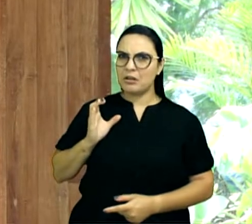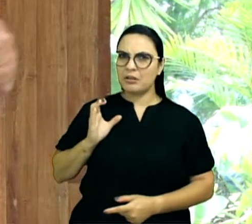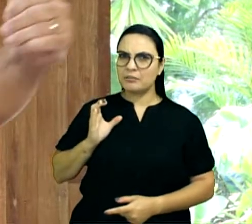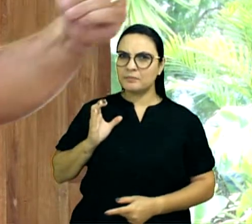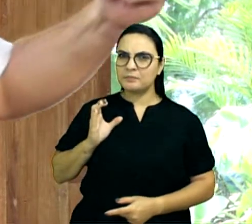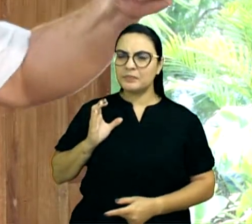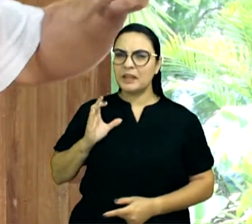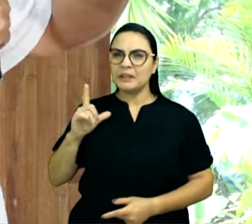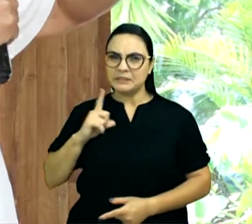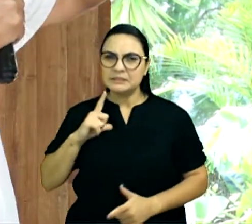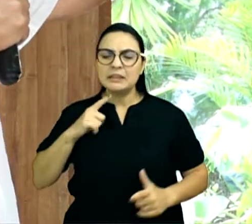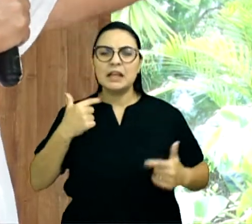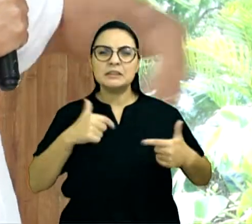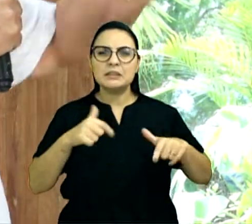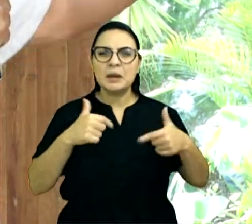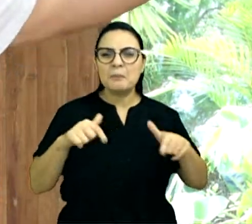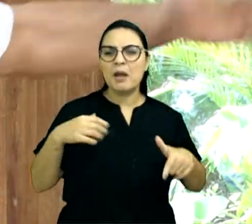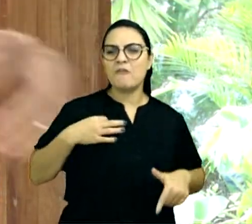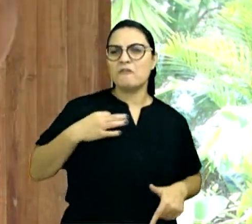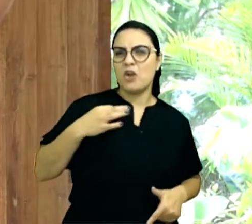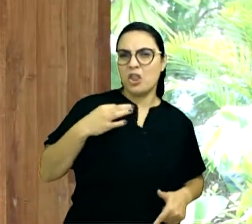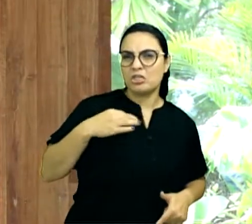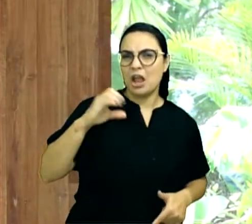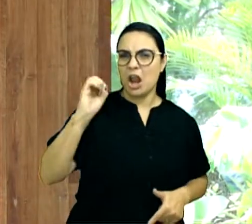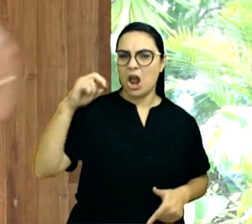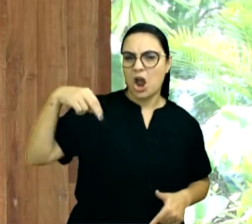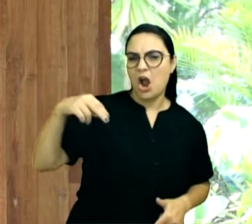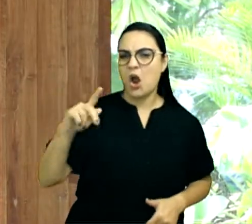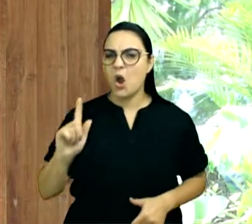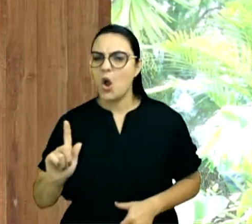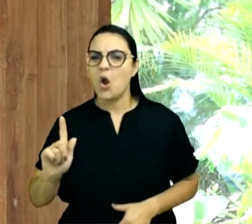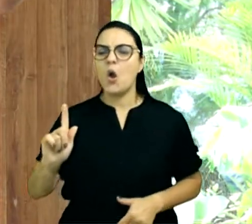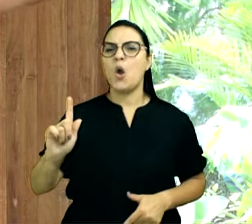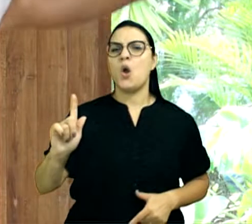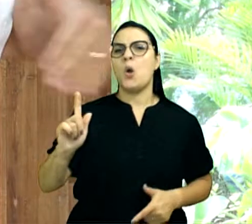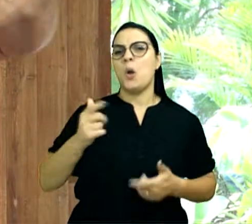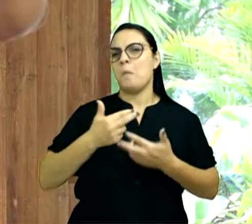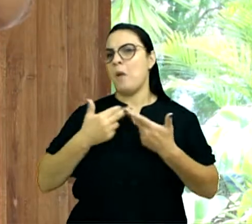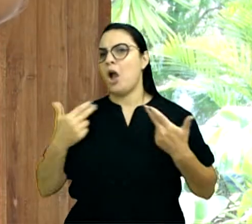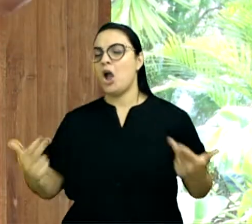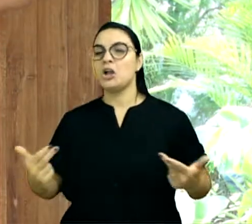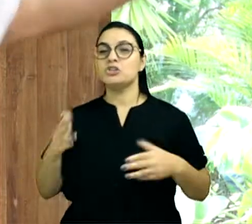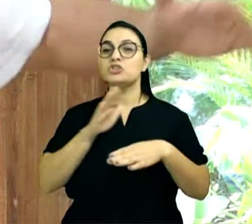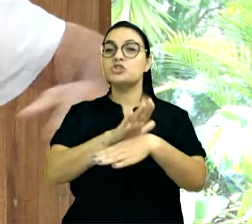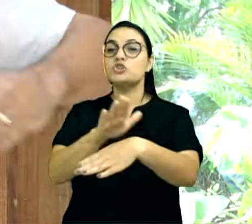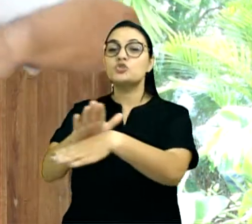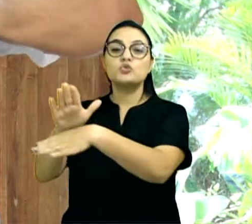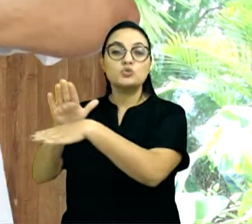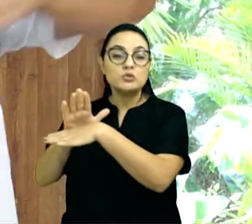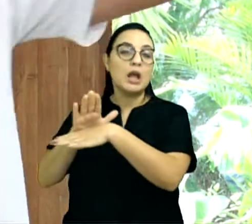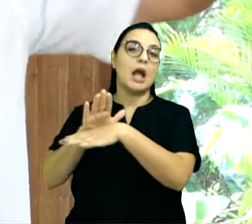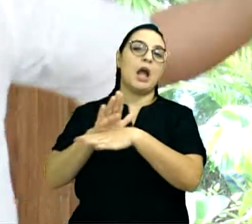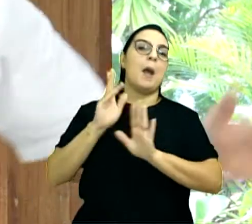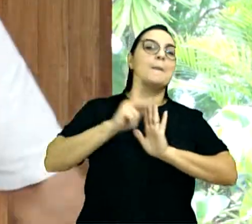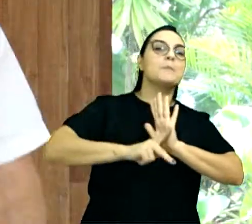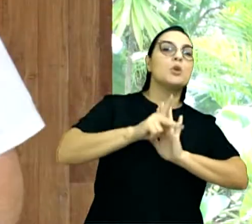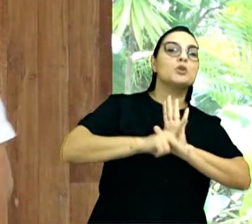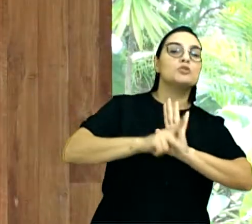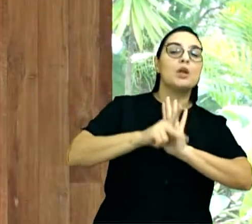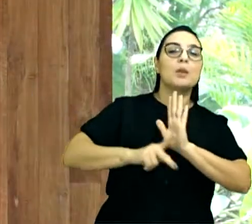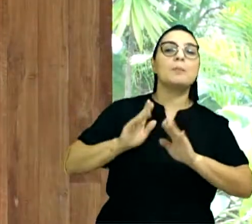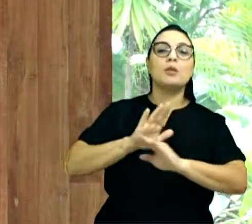ações de entregar bens, de cestas e de ajudar